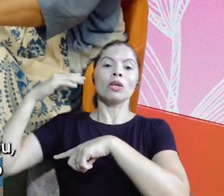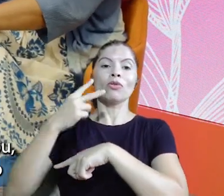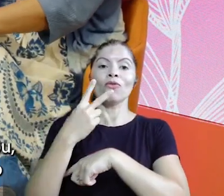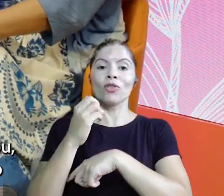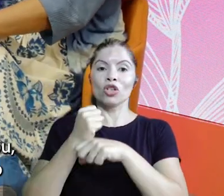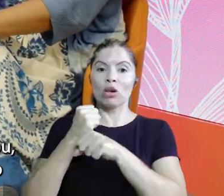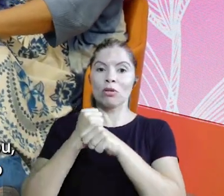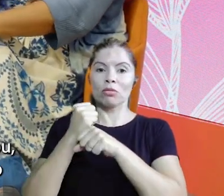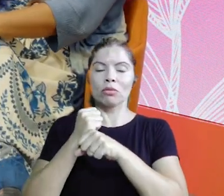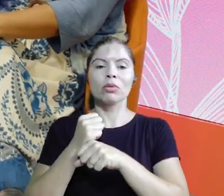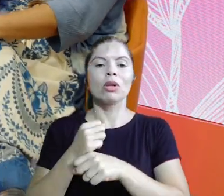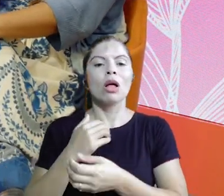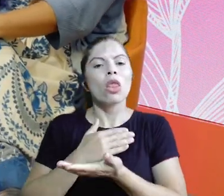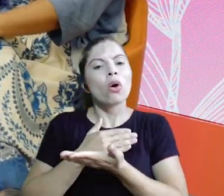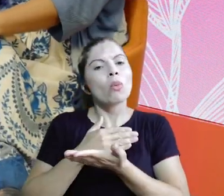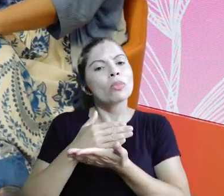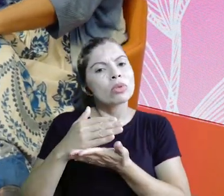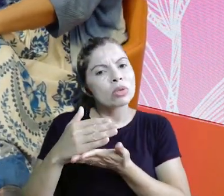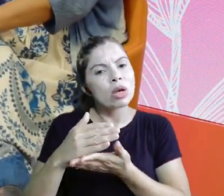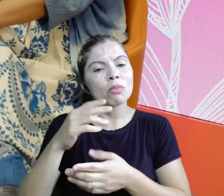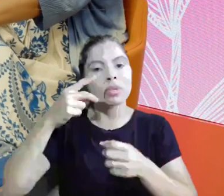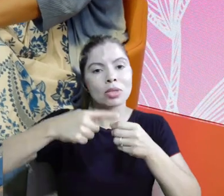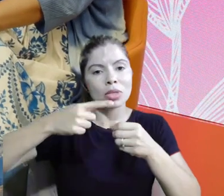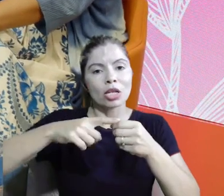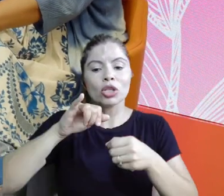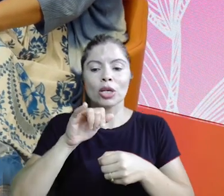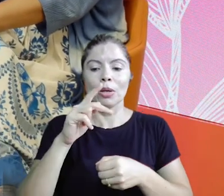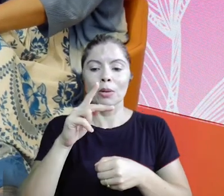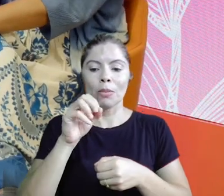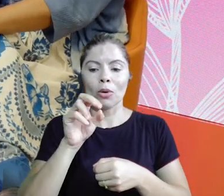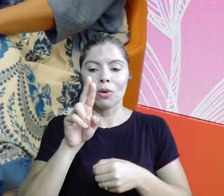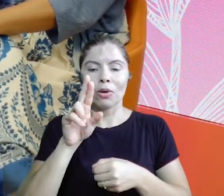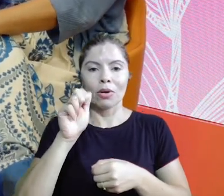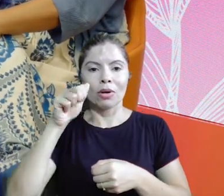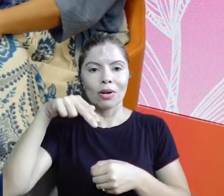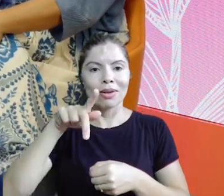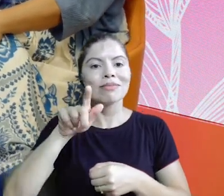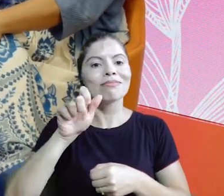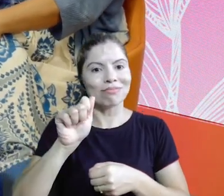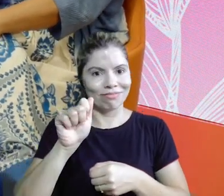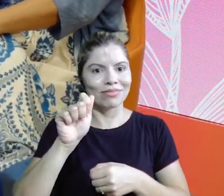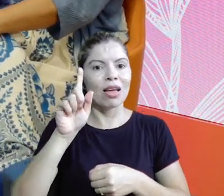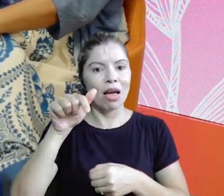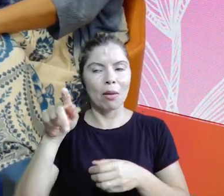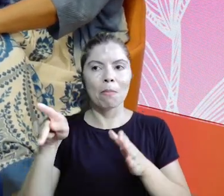começou uma plantação de palmito pupunha na cidade de Poranga, que é a capital das cavernas,